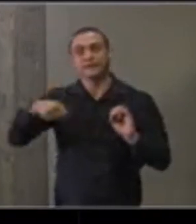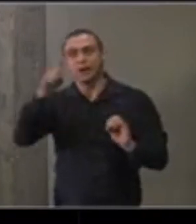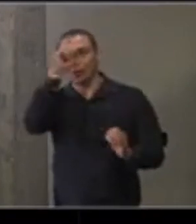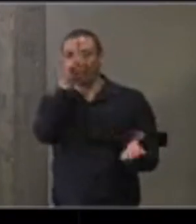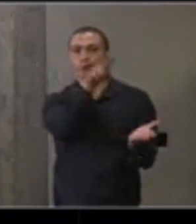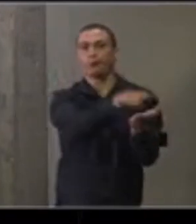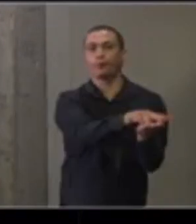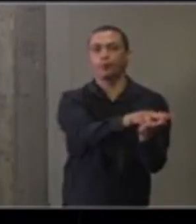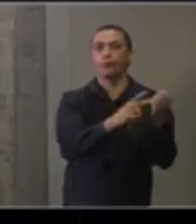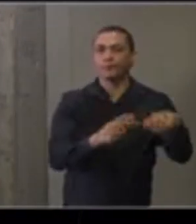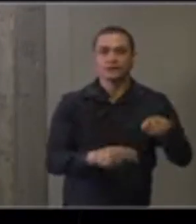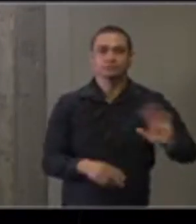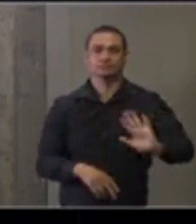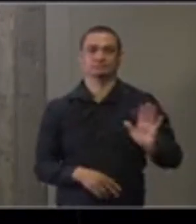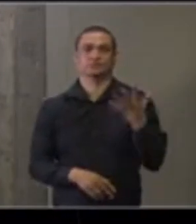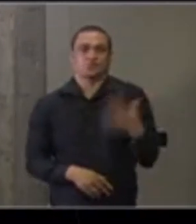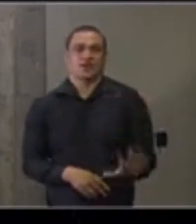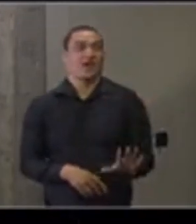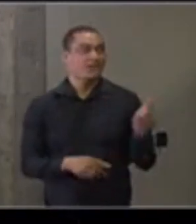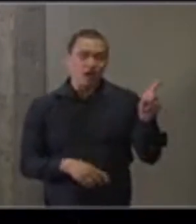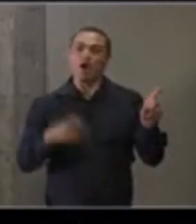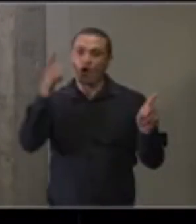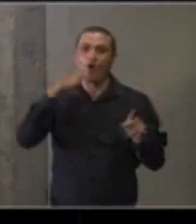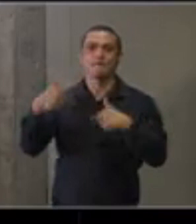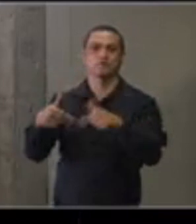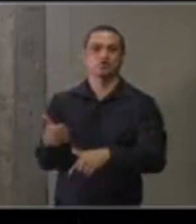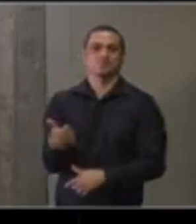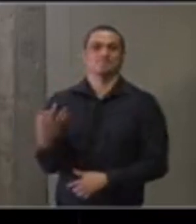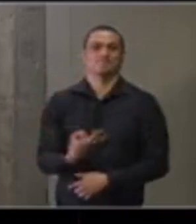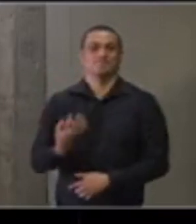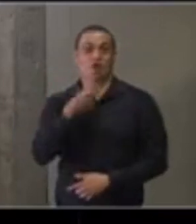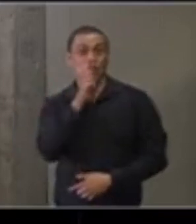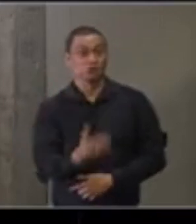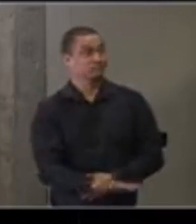para o hospital e ser internada. Então, aqui estão os resultados.